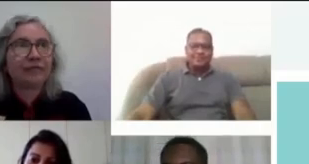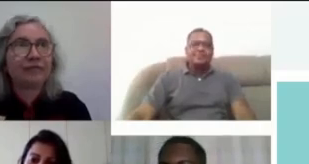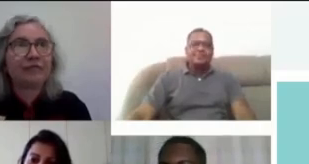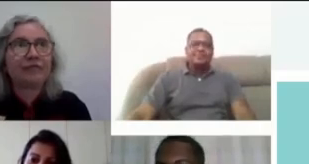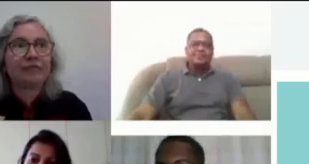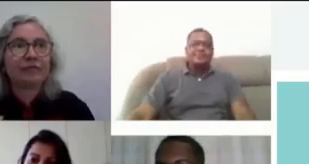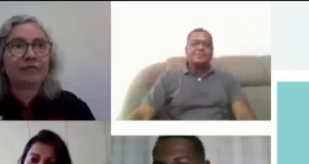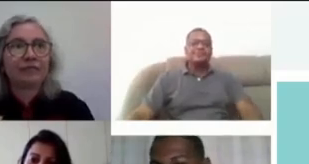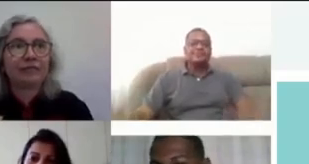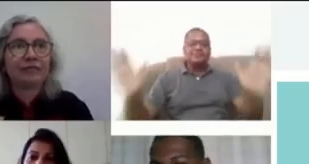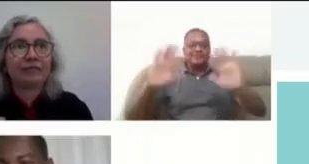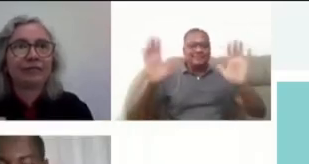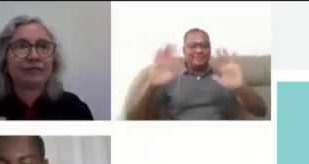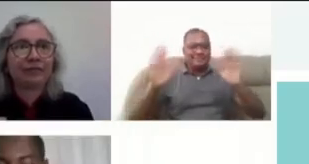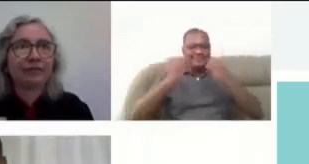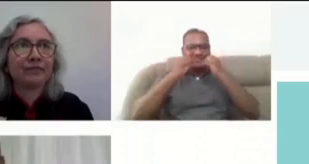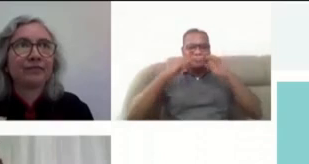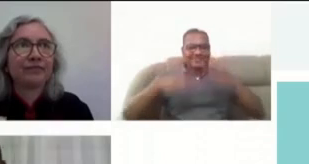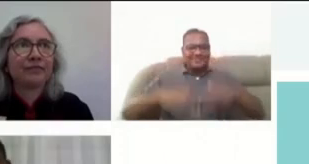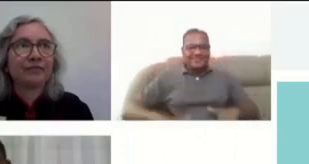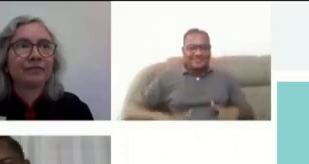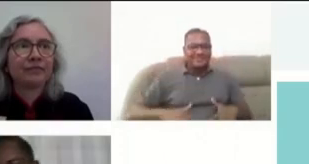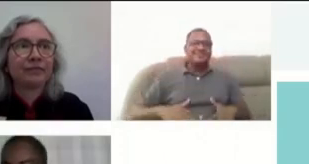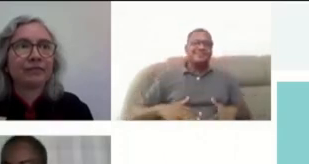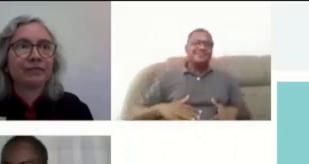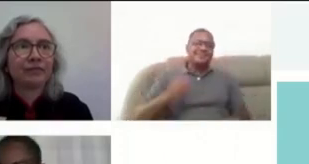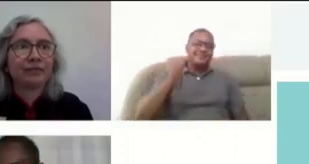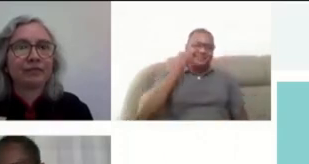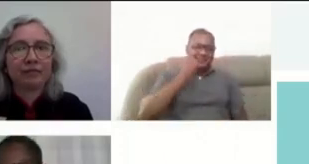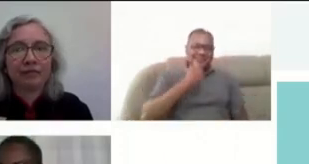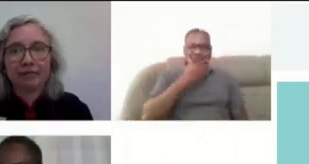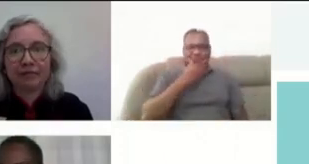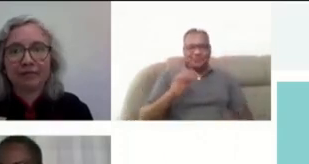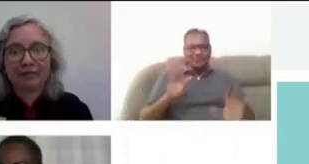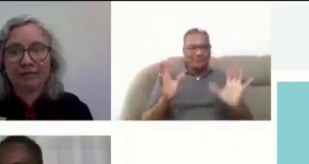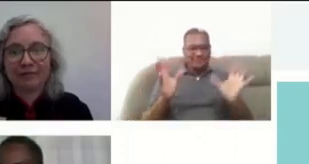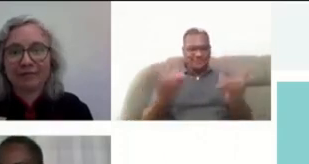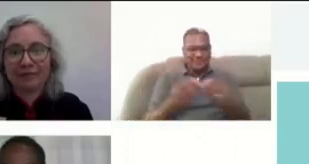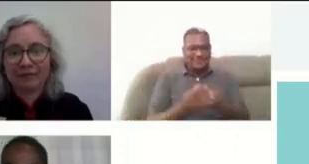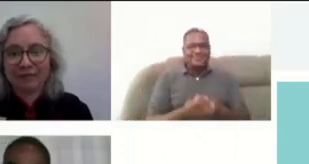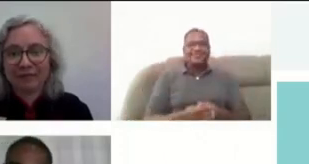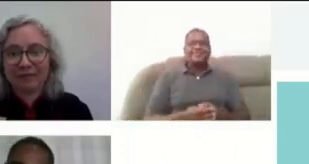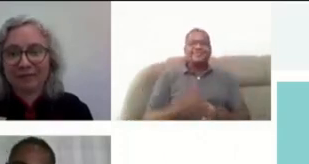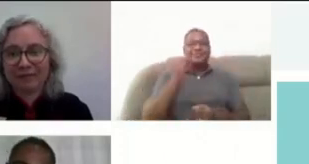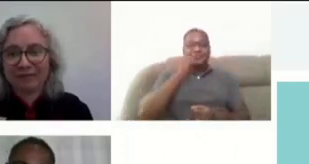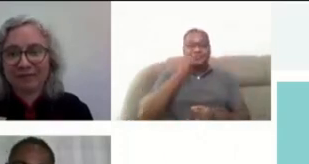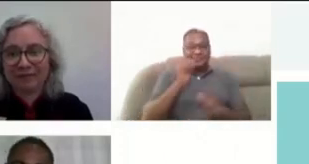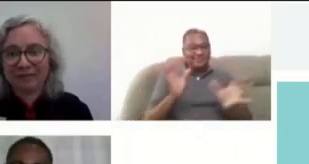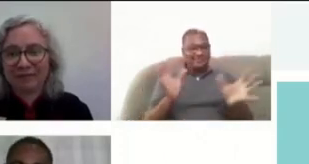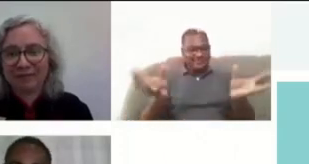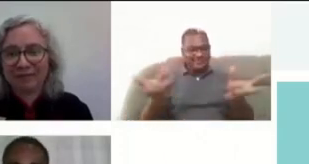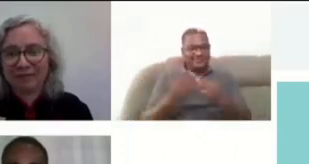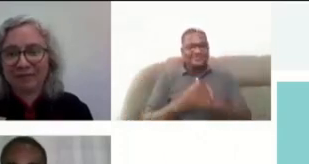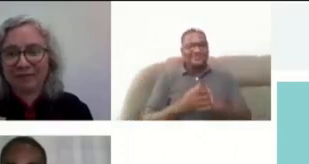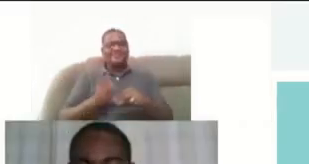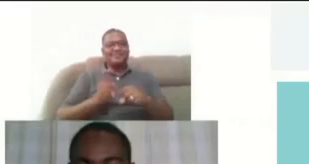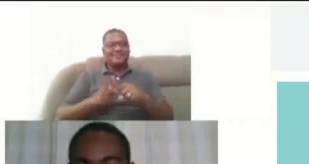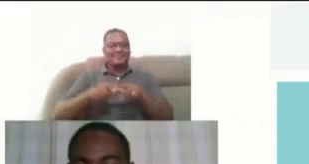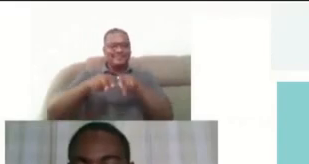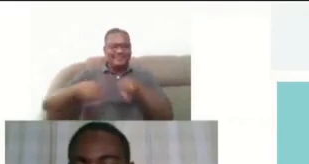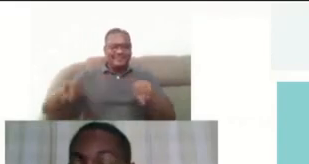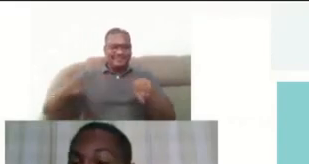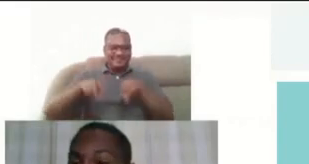Olá, boa tarde, boa tarde a todos e todas, no nosso caso aqui a todas, em primeiro lugar,